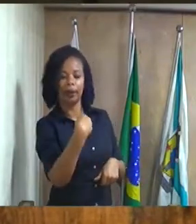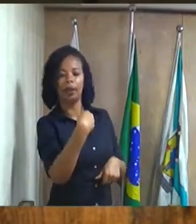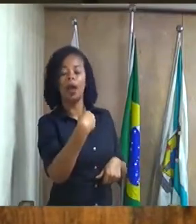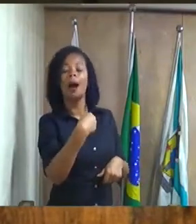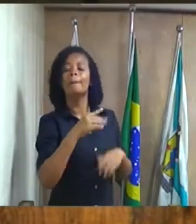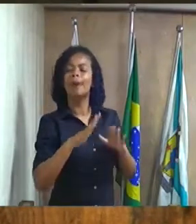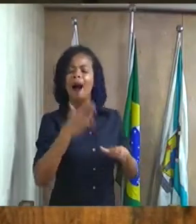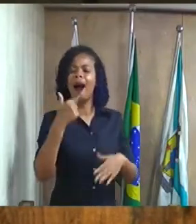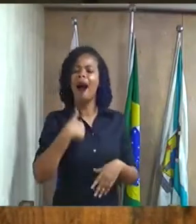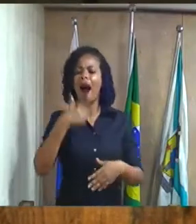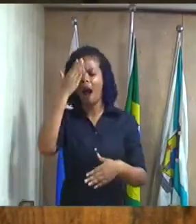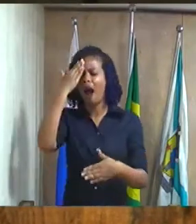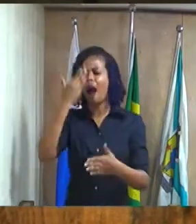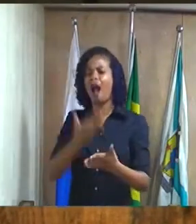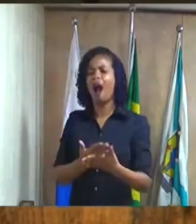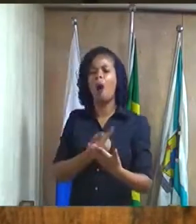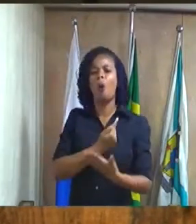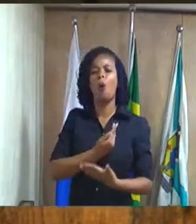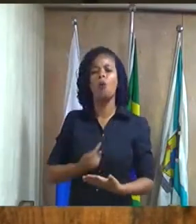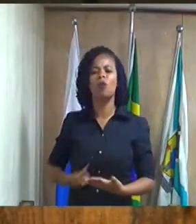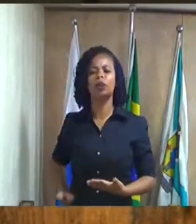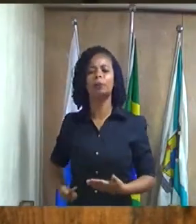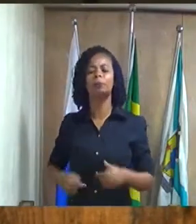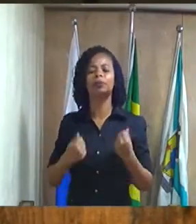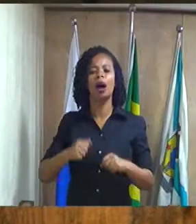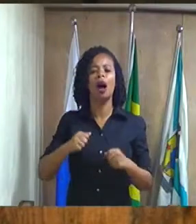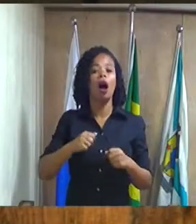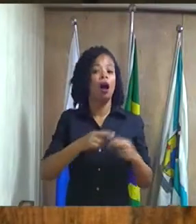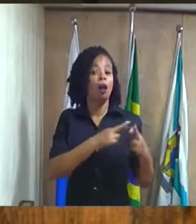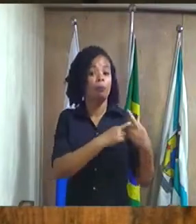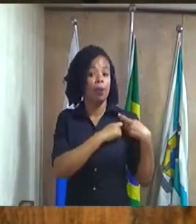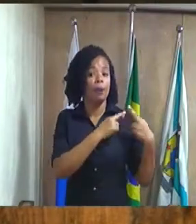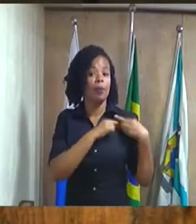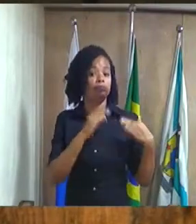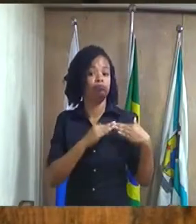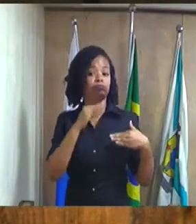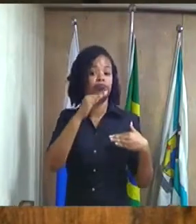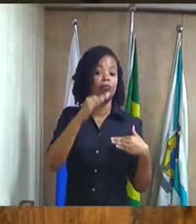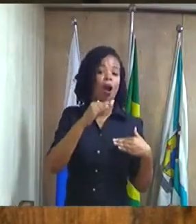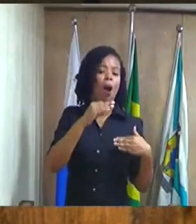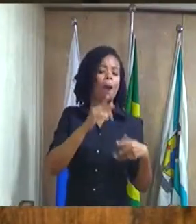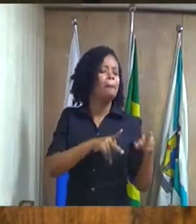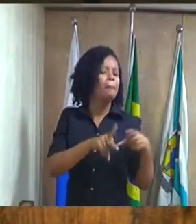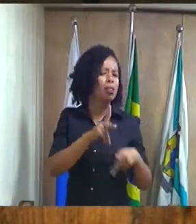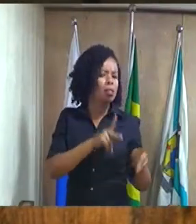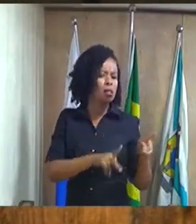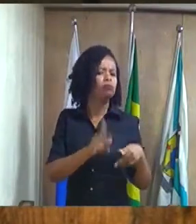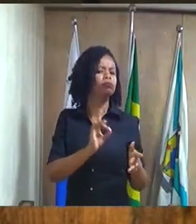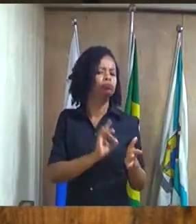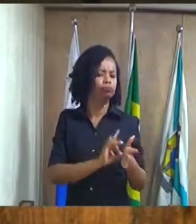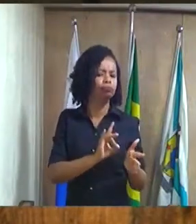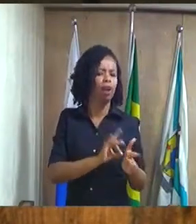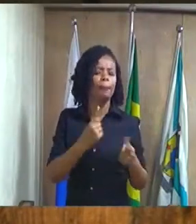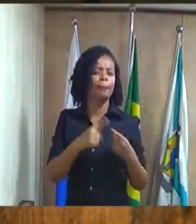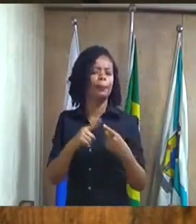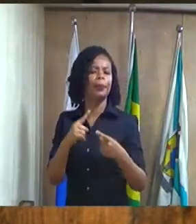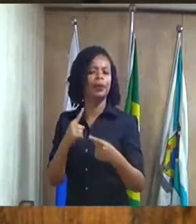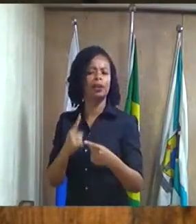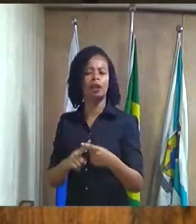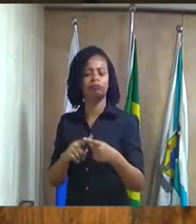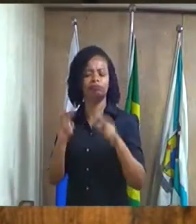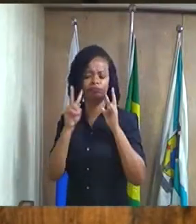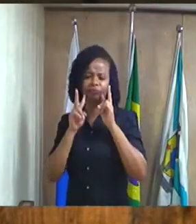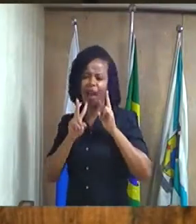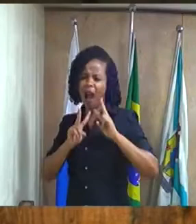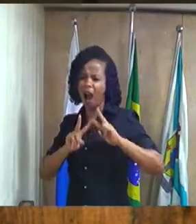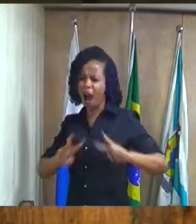responsabilidade maior mas com a população tinha que estar preocupado é com a população porque você vê reboque